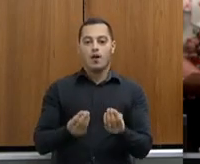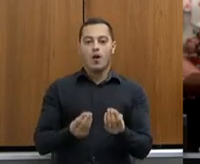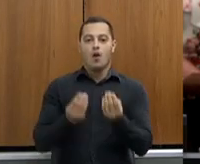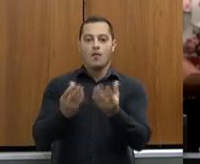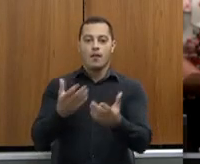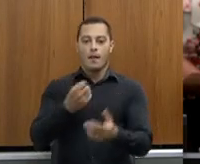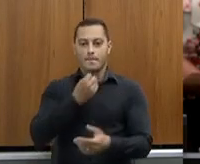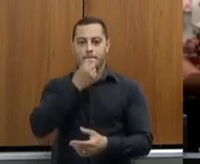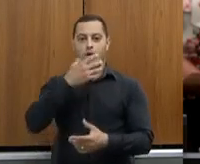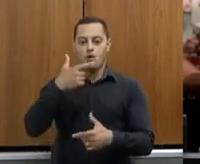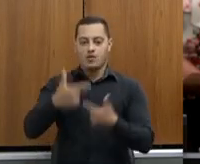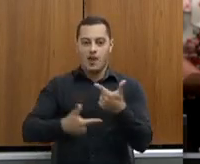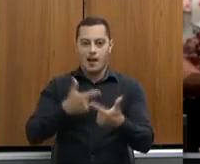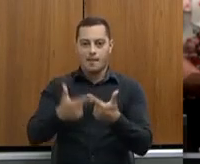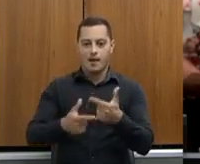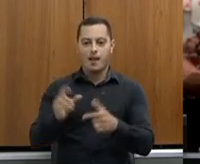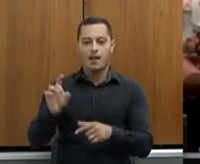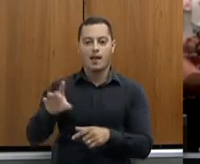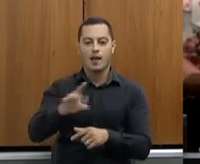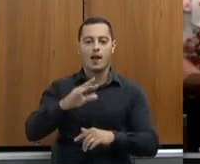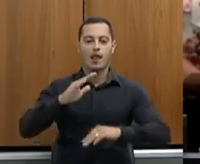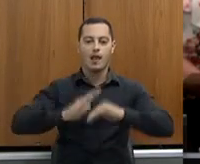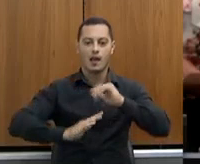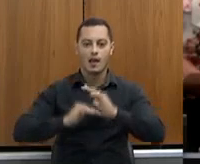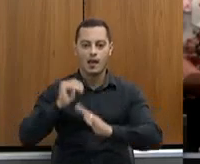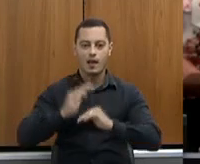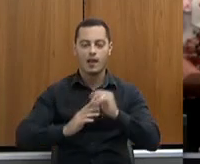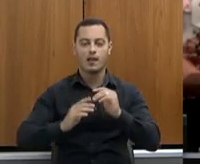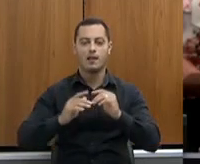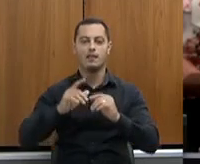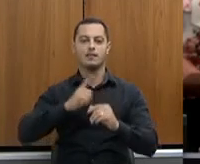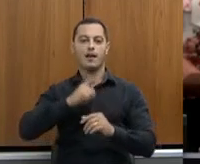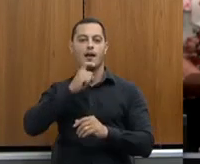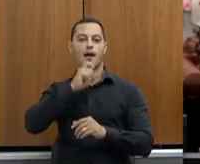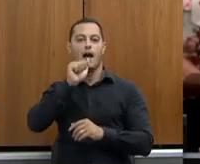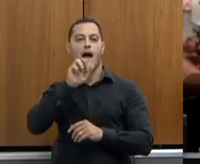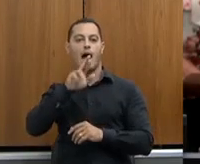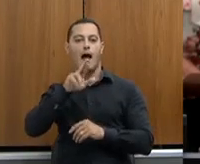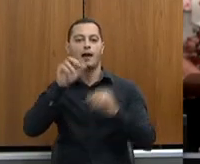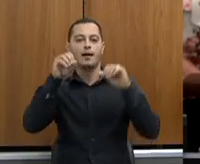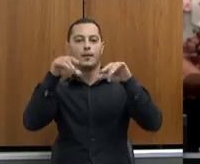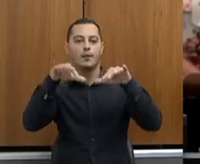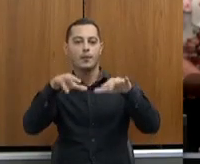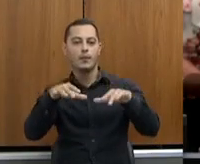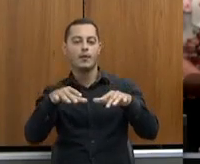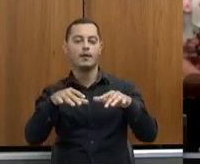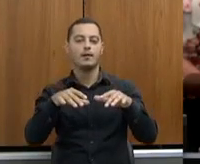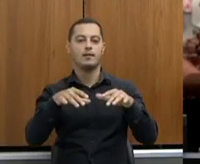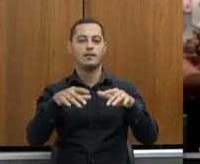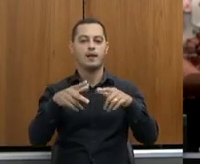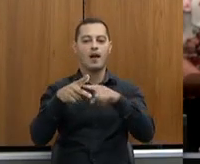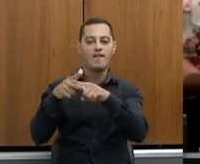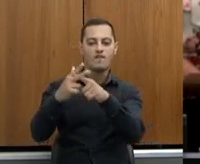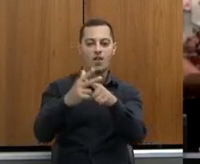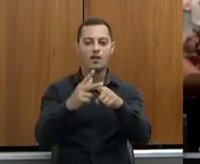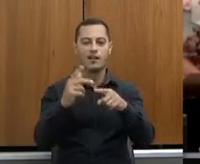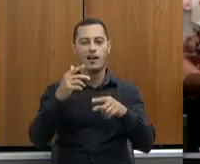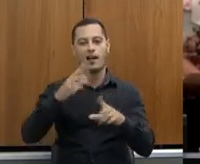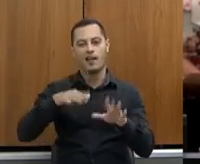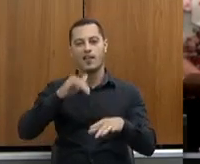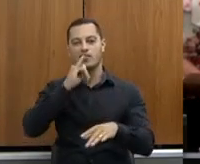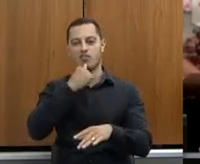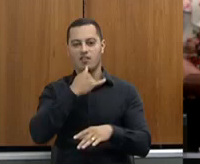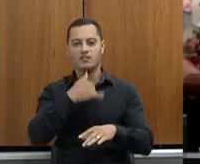os nossos servidores, ar-condicionado, mobiliário todo novo, reformando as nossas unidades, que é muito triste quando você vai em um escritório seccional